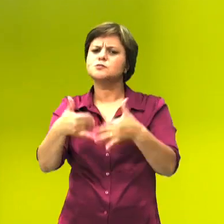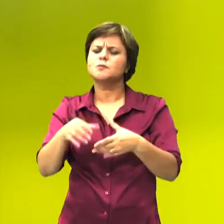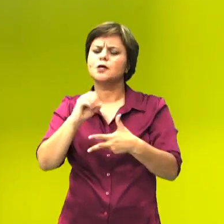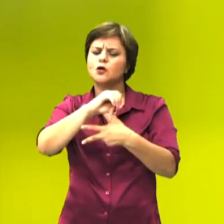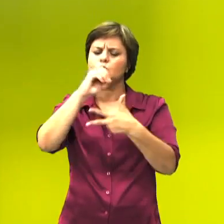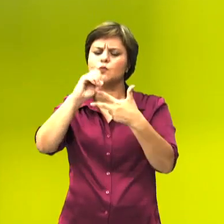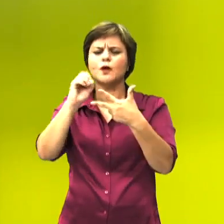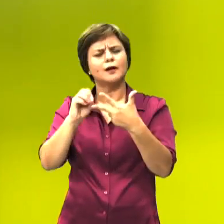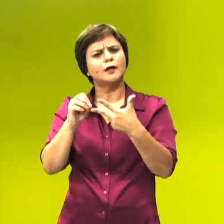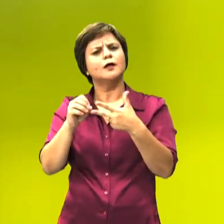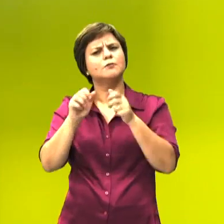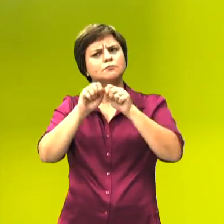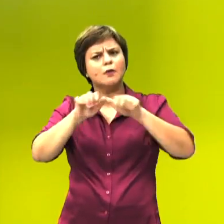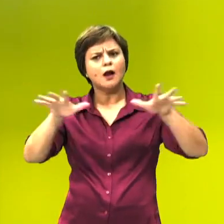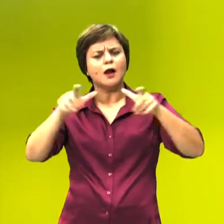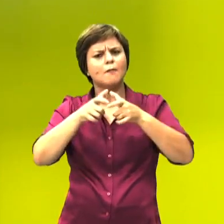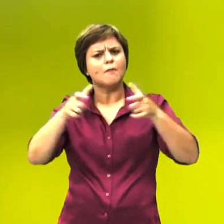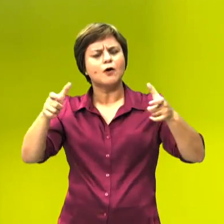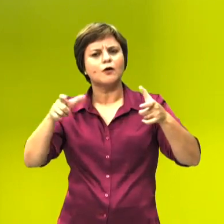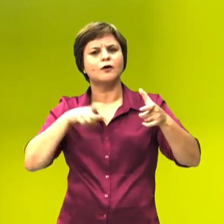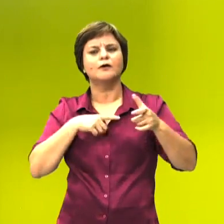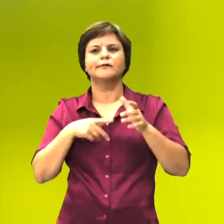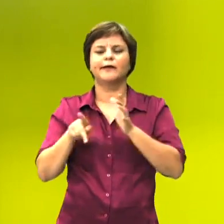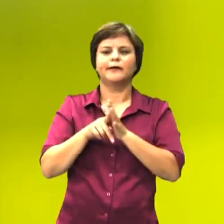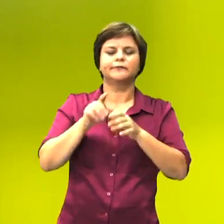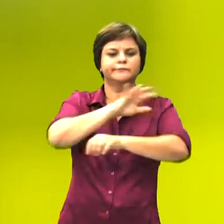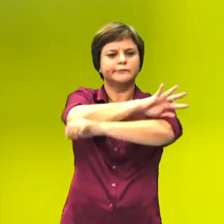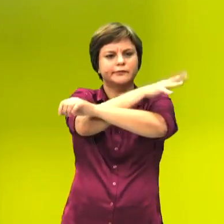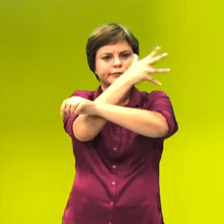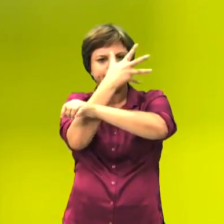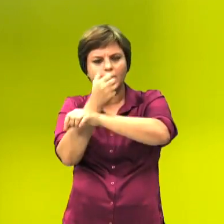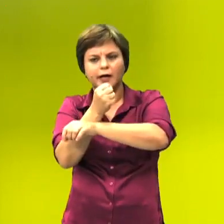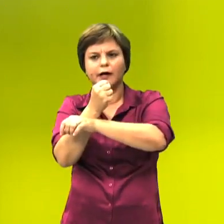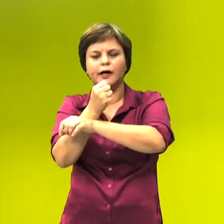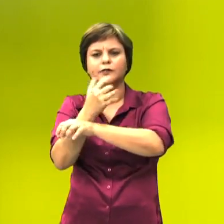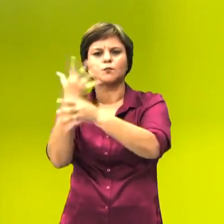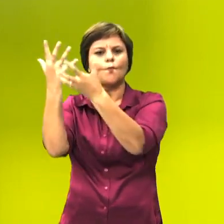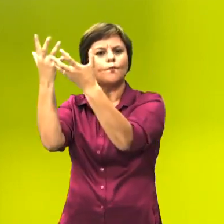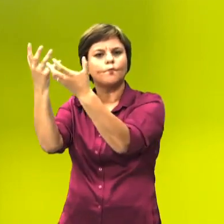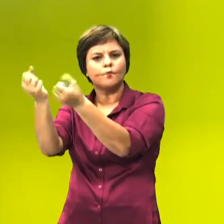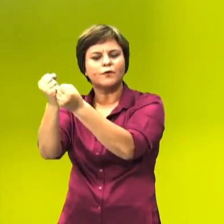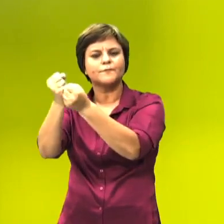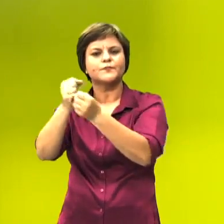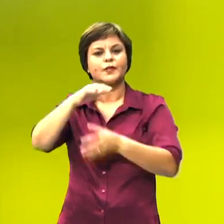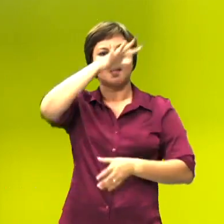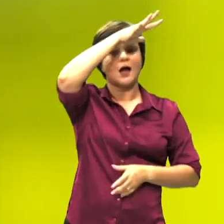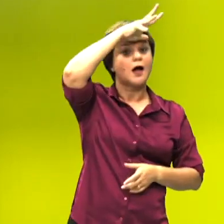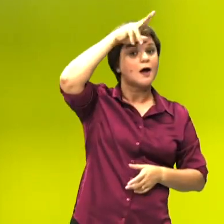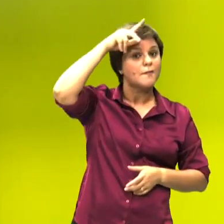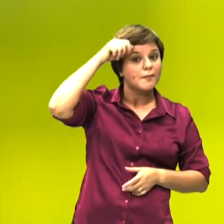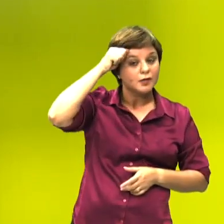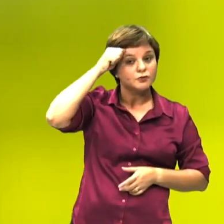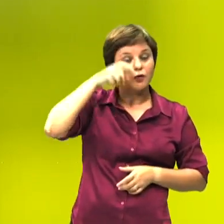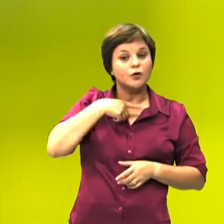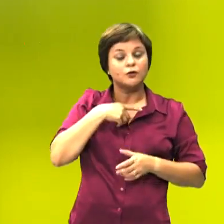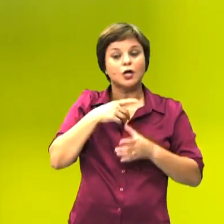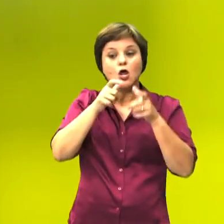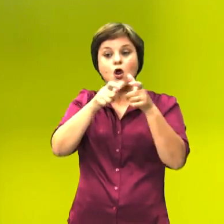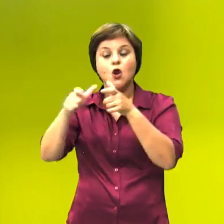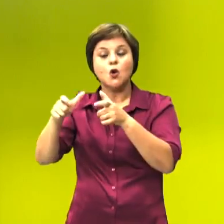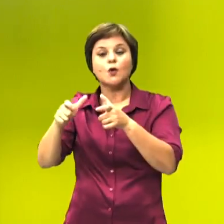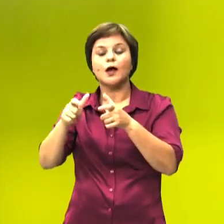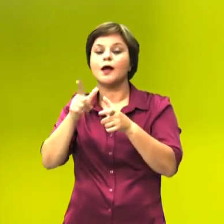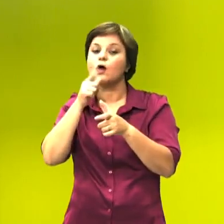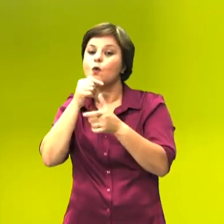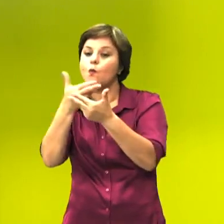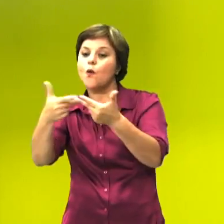amplo. Aí eu tenho o cerrado, eu tenho a Caatinga, eu tenho a Amazônia, eu tenho um Pantanal, que você